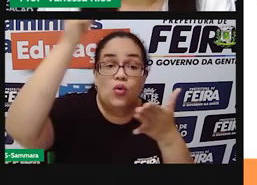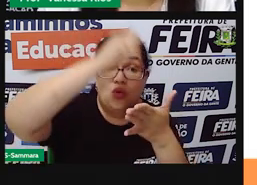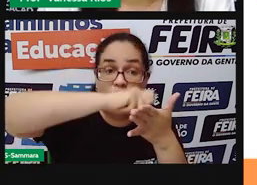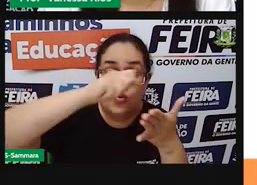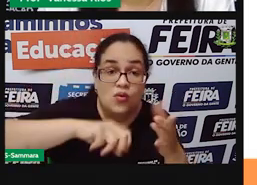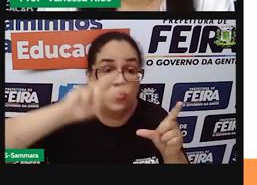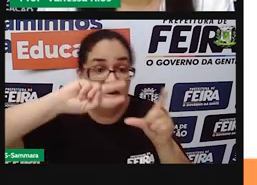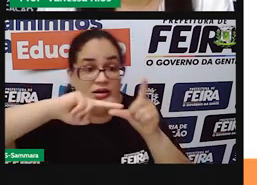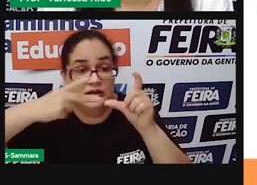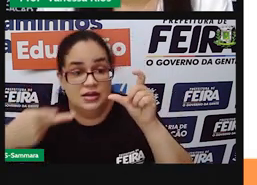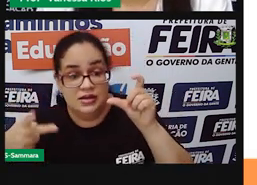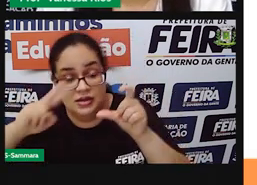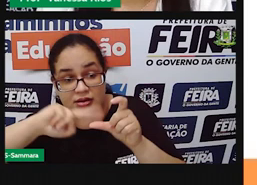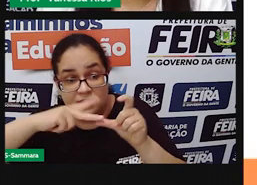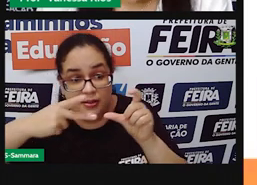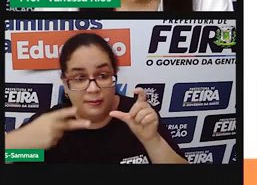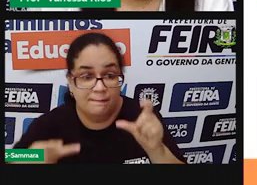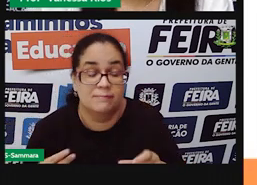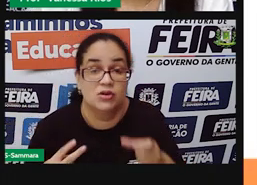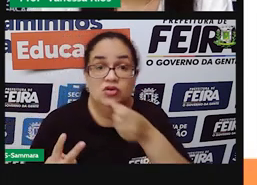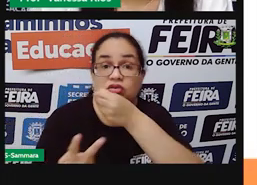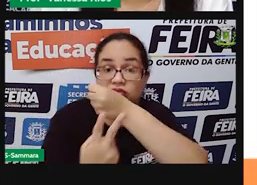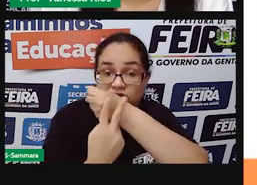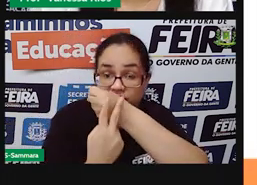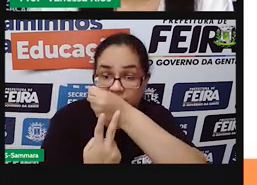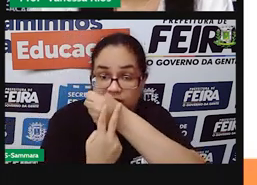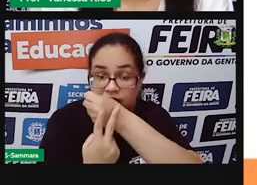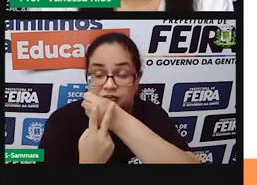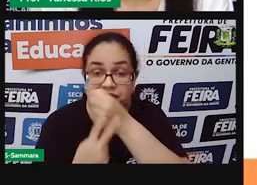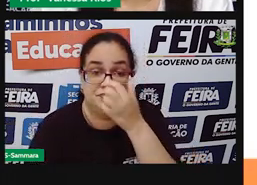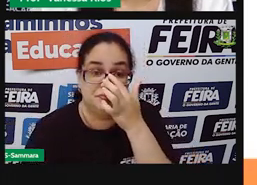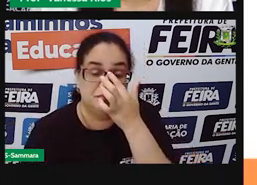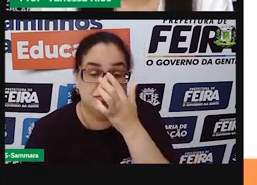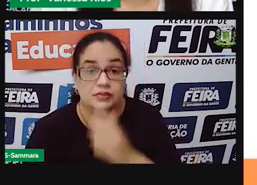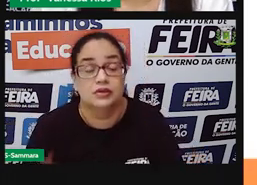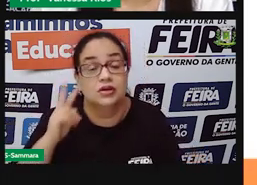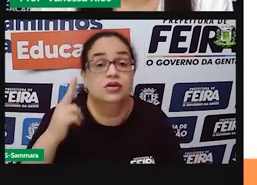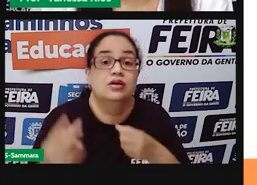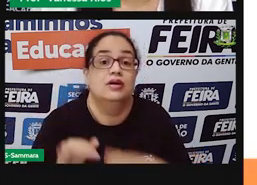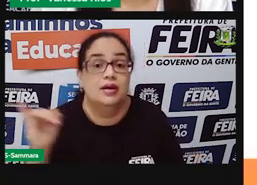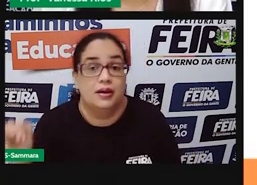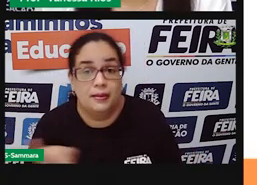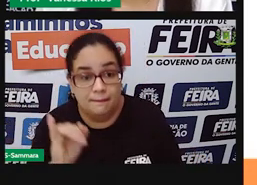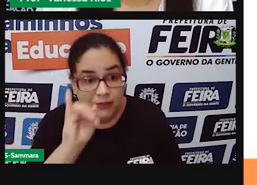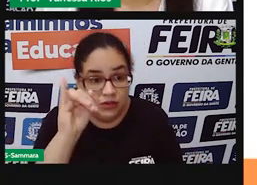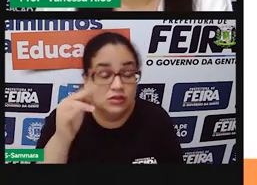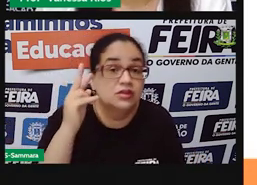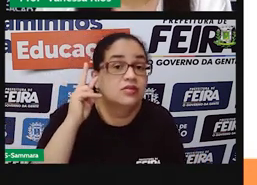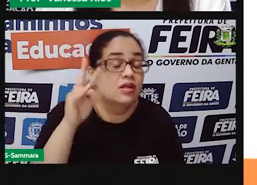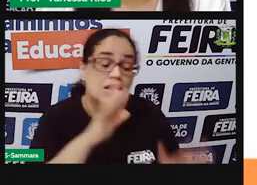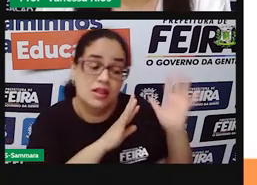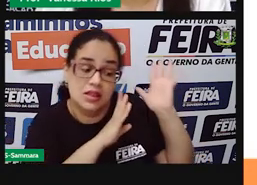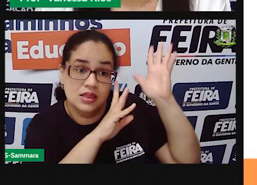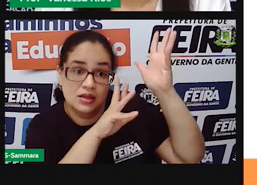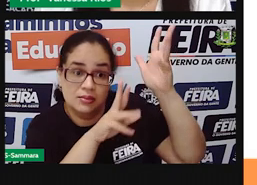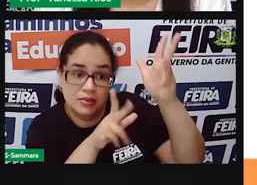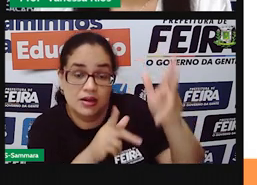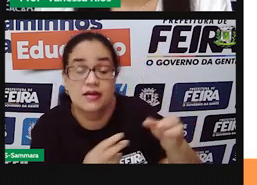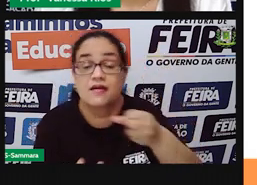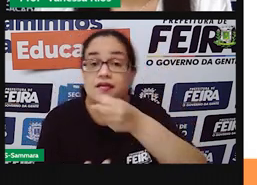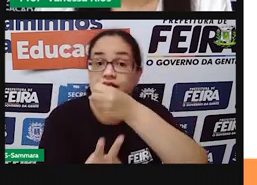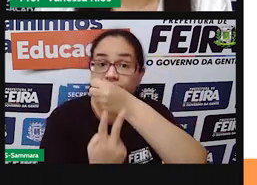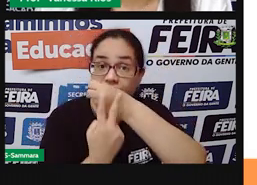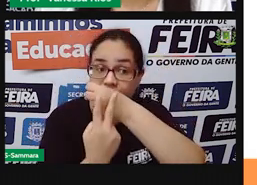classificações é justamente o verbo. E aí é importante a gente revisar o que é verbo.